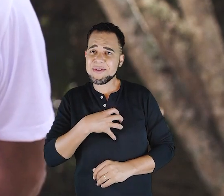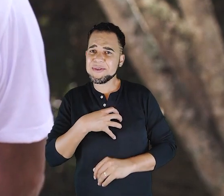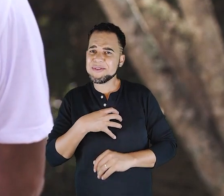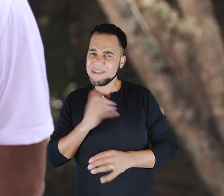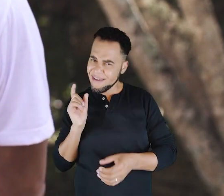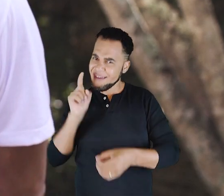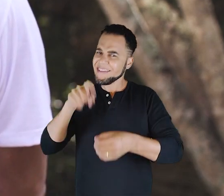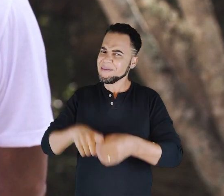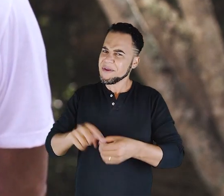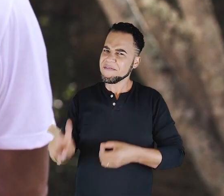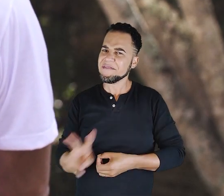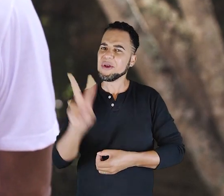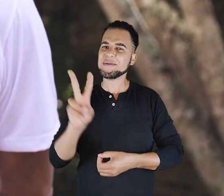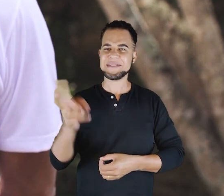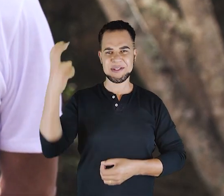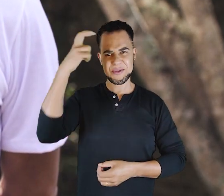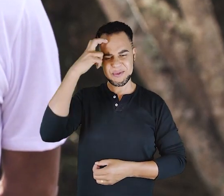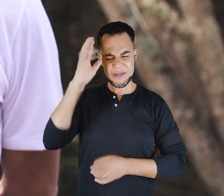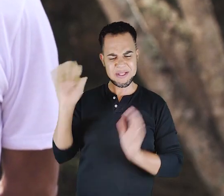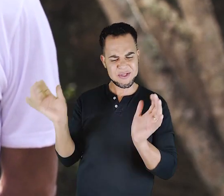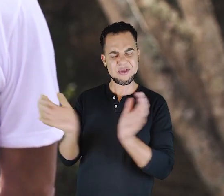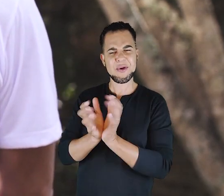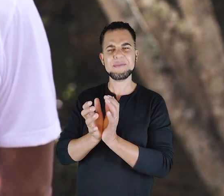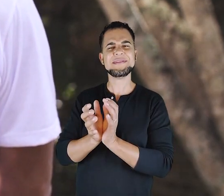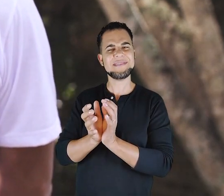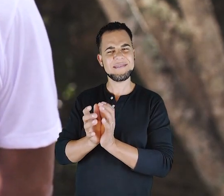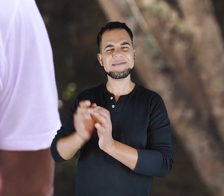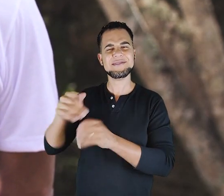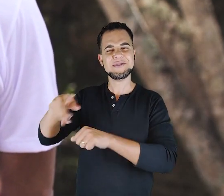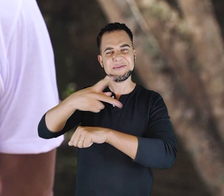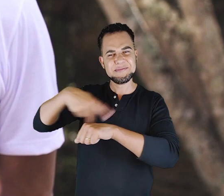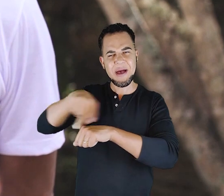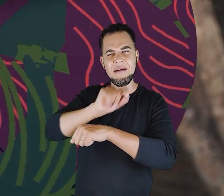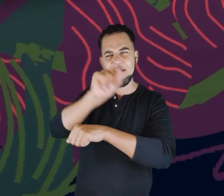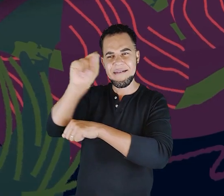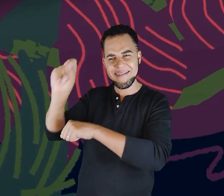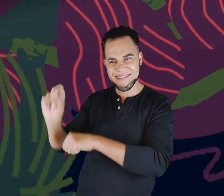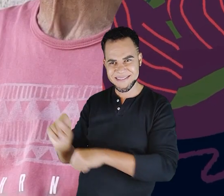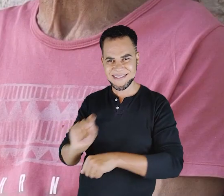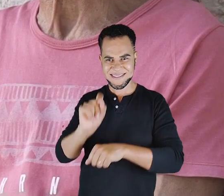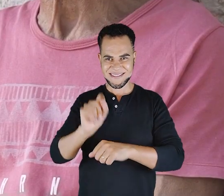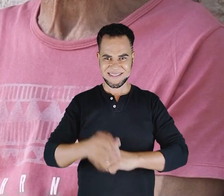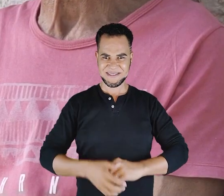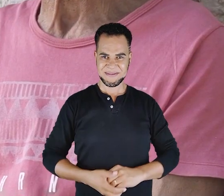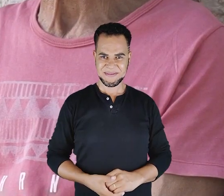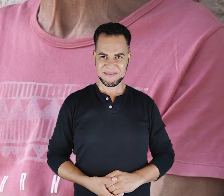retribuir e valorizar a cultura das comunidades do interior do país.